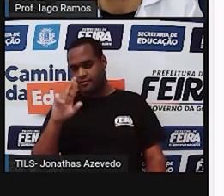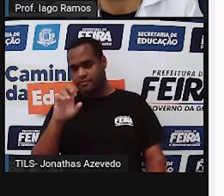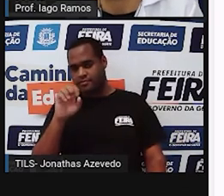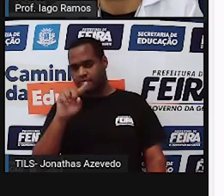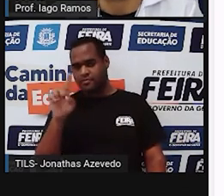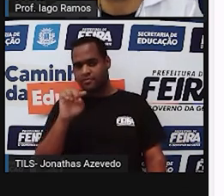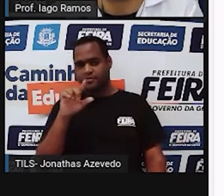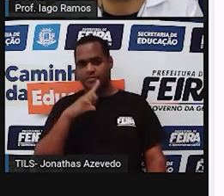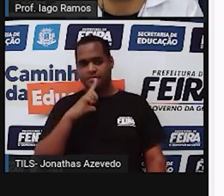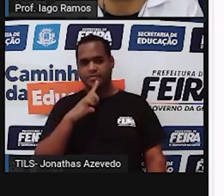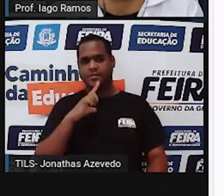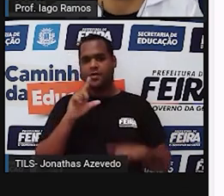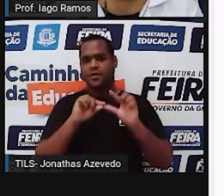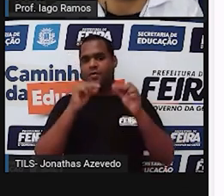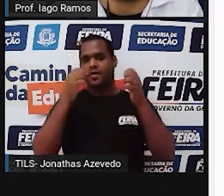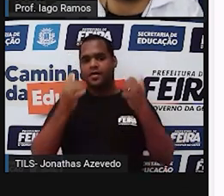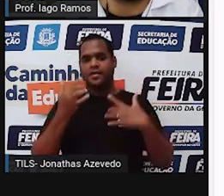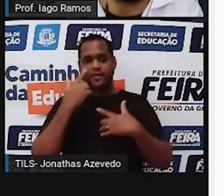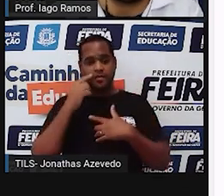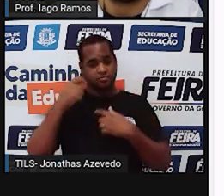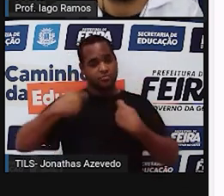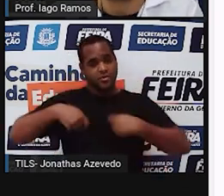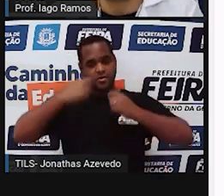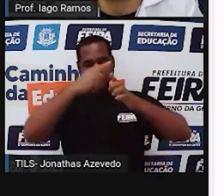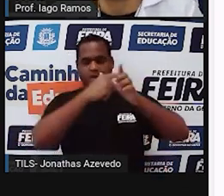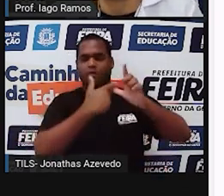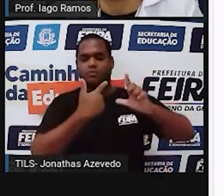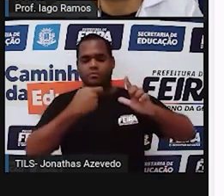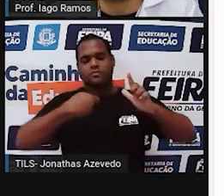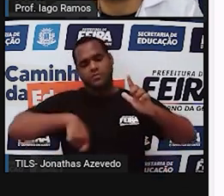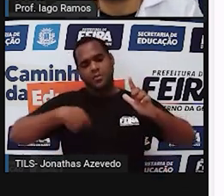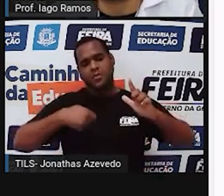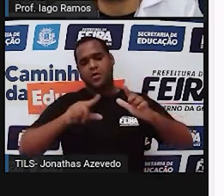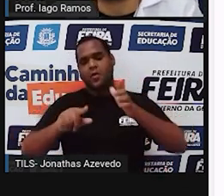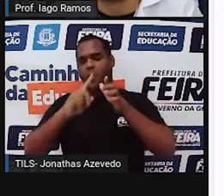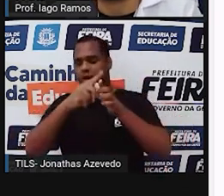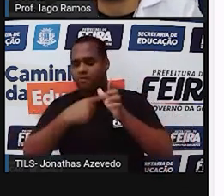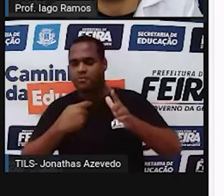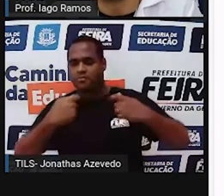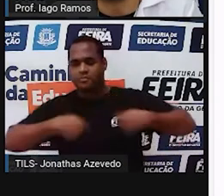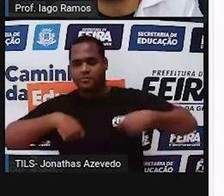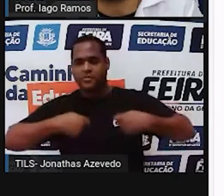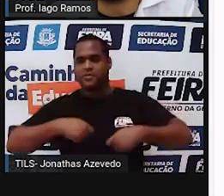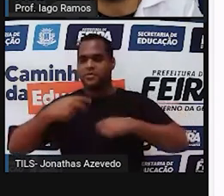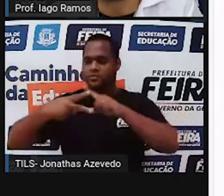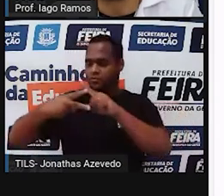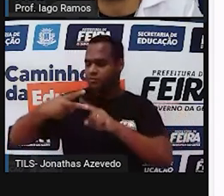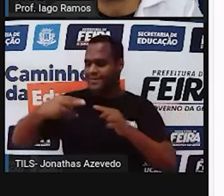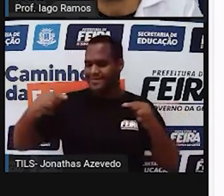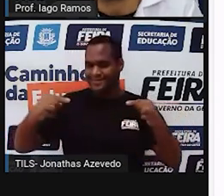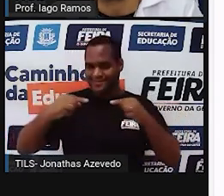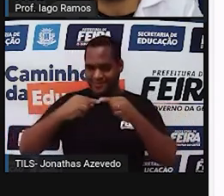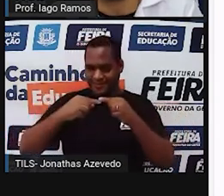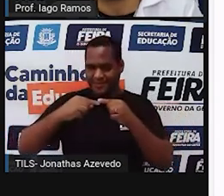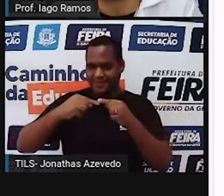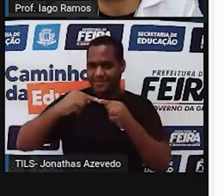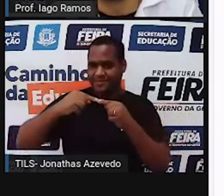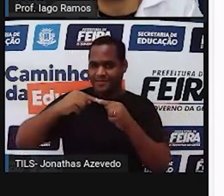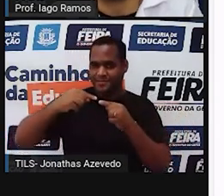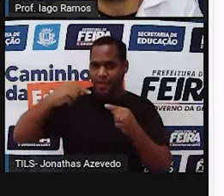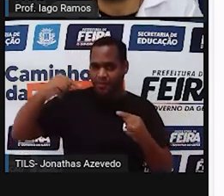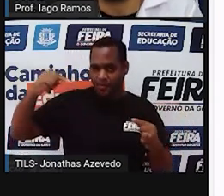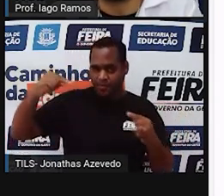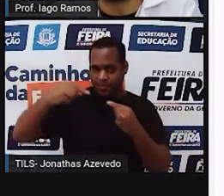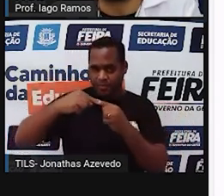pra eu ter bissetriz eu preciso de um ângulo pra eu fazer um ângulo eu preciso de duas semirretas saindo do